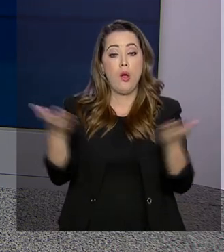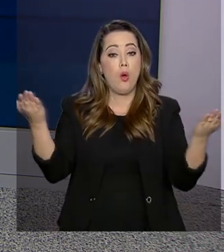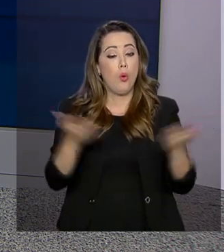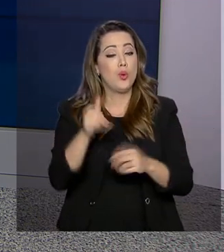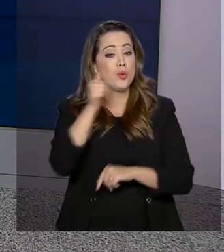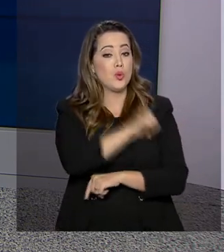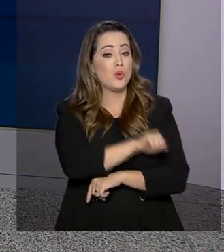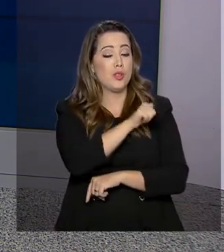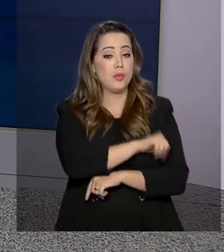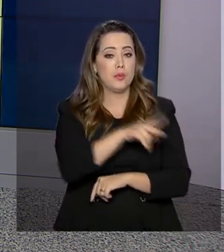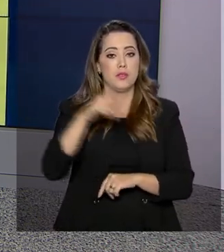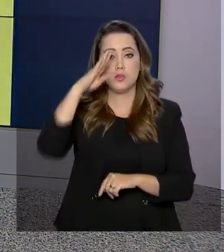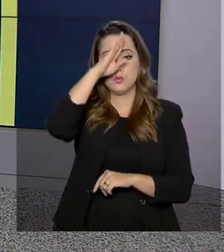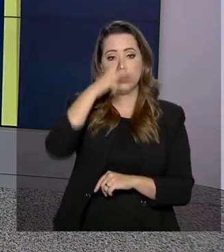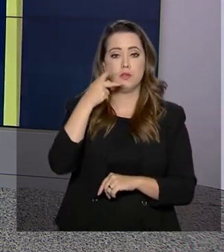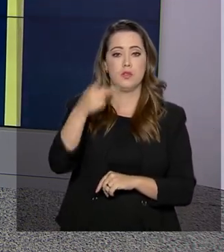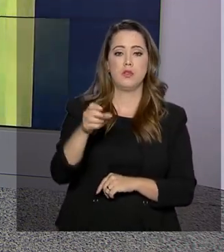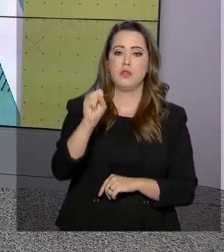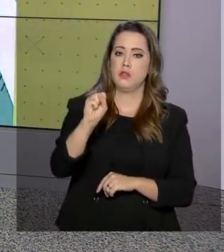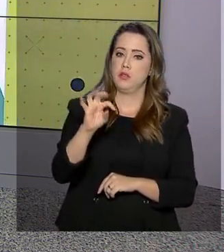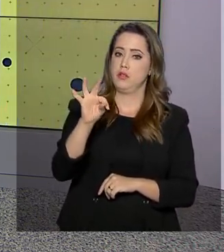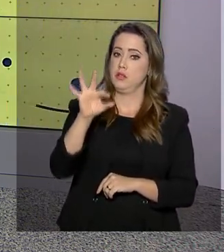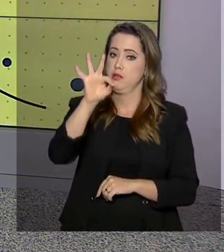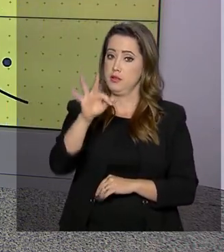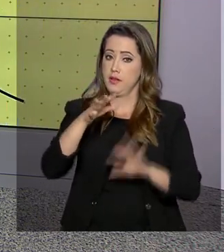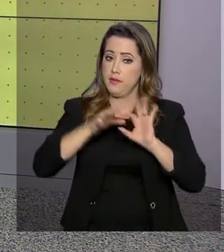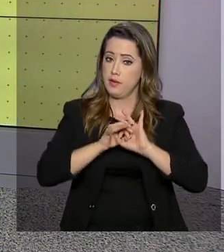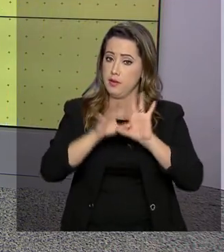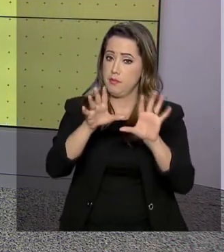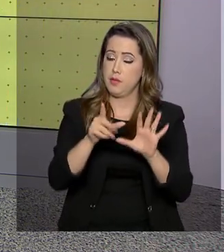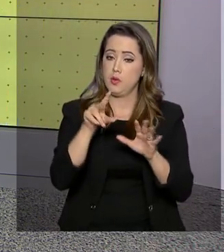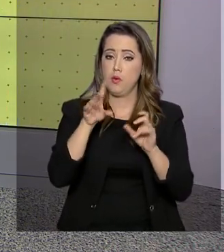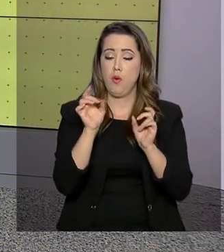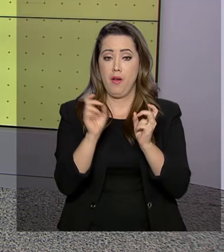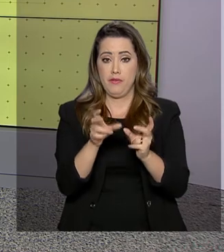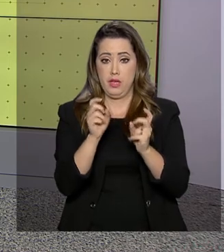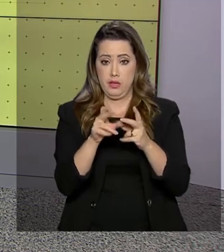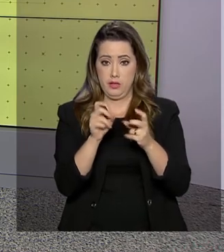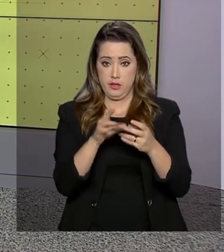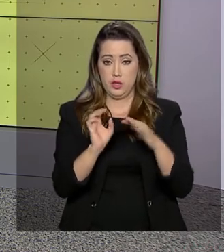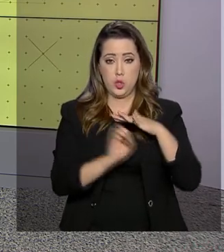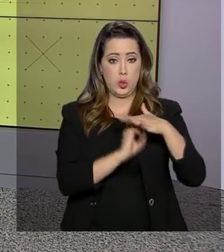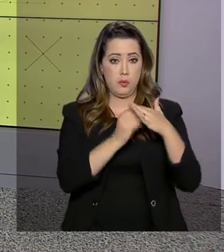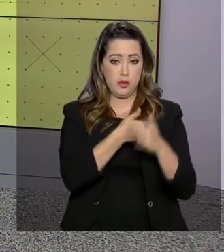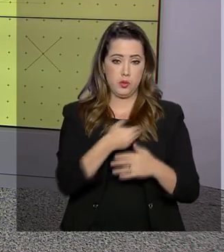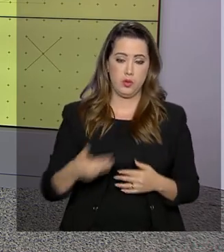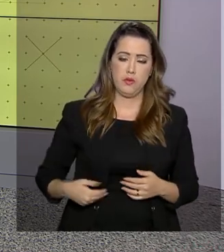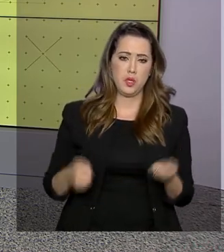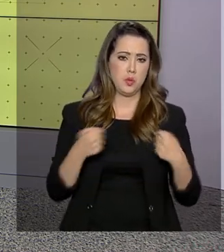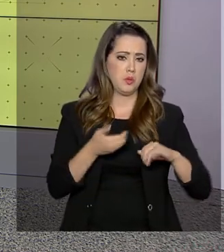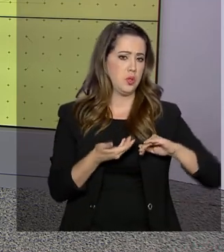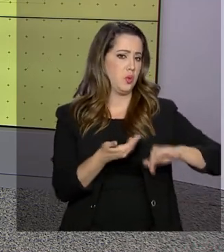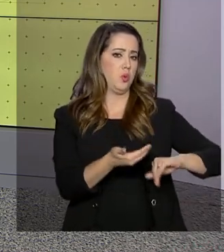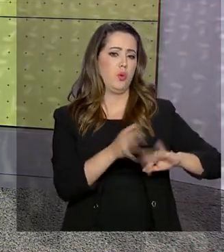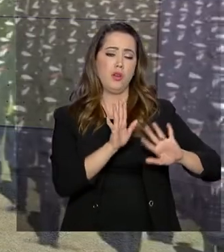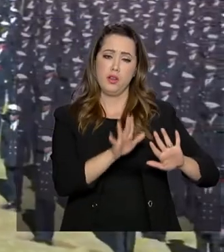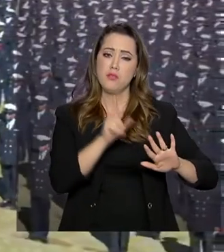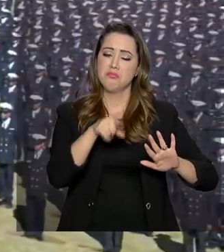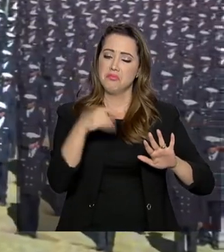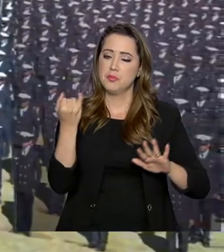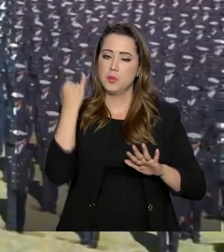que a decisão do Supremo Tribunal Federal de autorizar a venda de subsidiárias de estatais sem o aval do Congresso é um avanço.